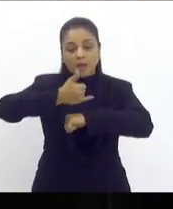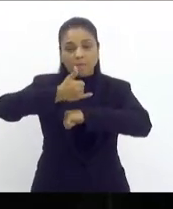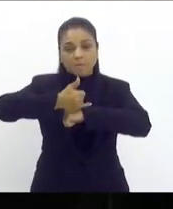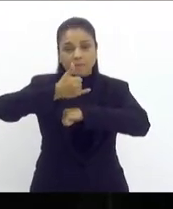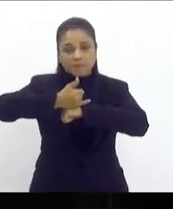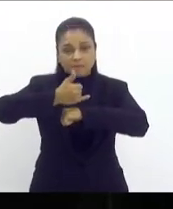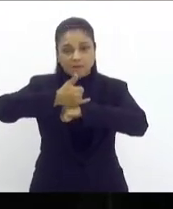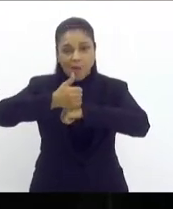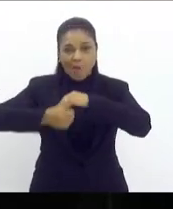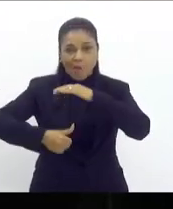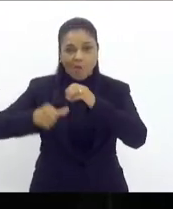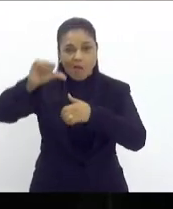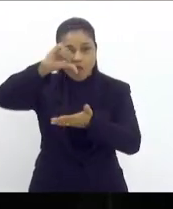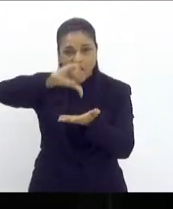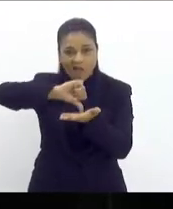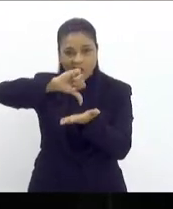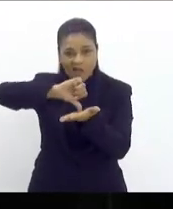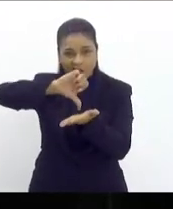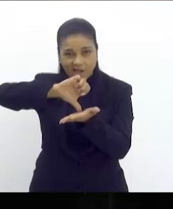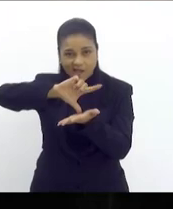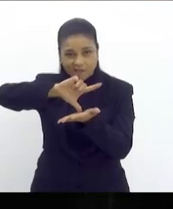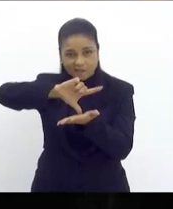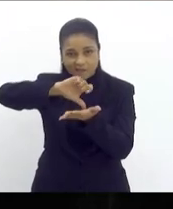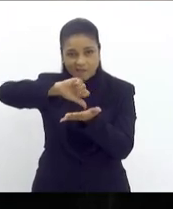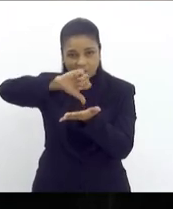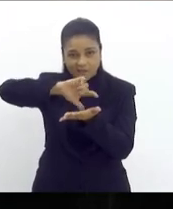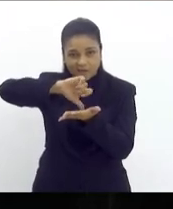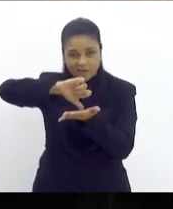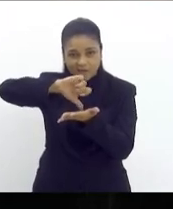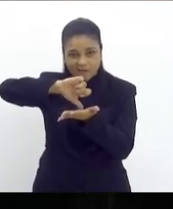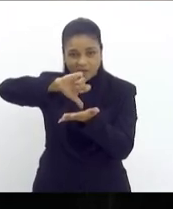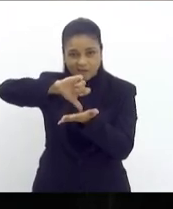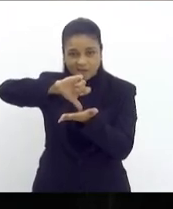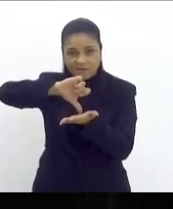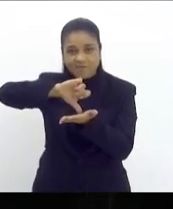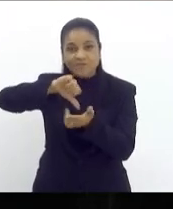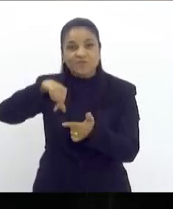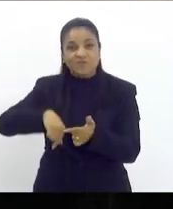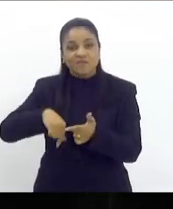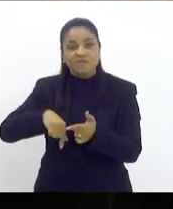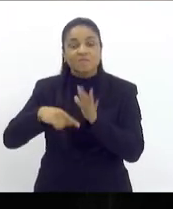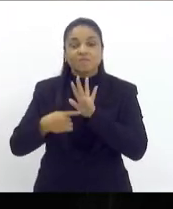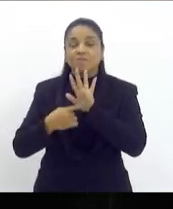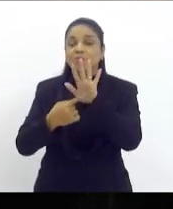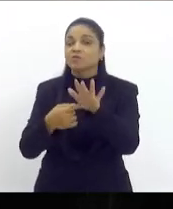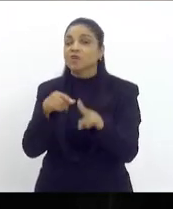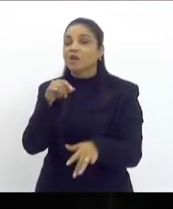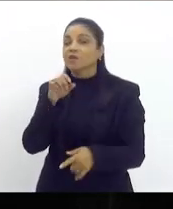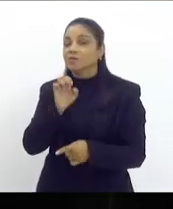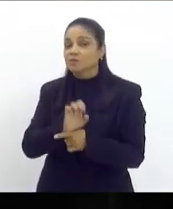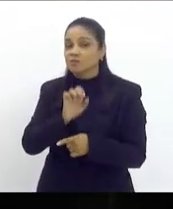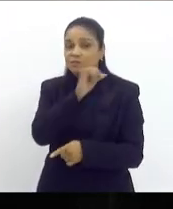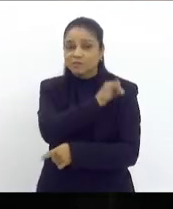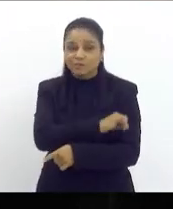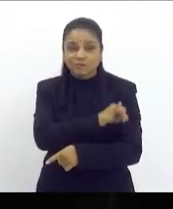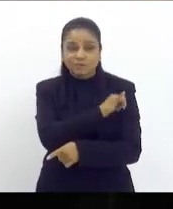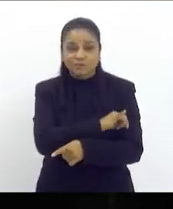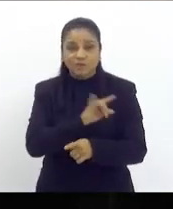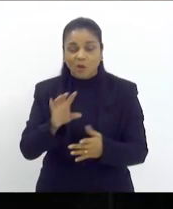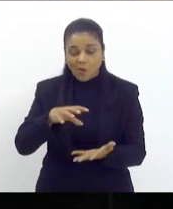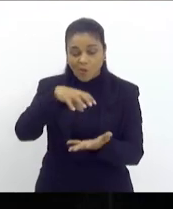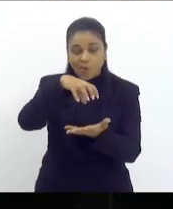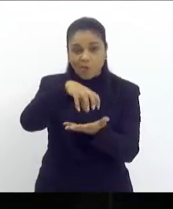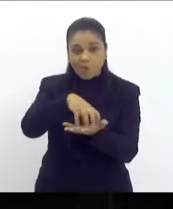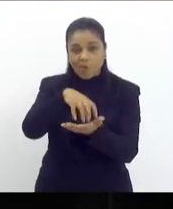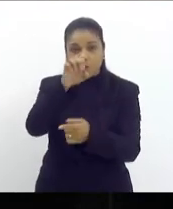tempos atuais para demonstrar que o Rio de Janeiro é uma das unidades